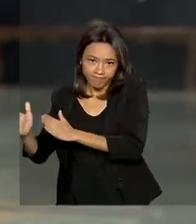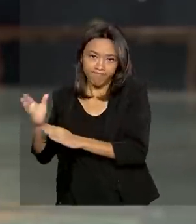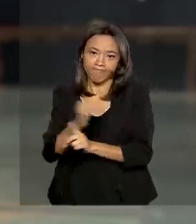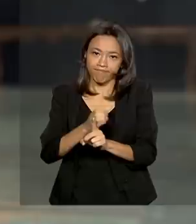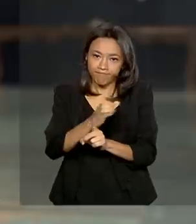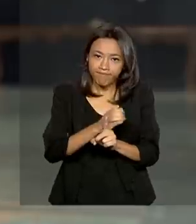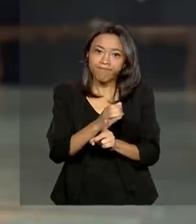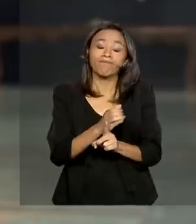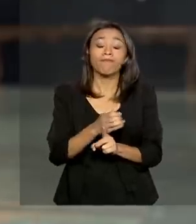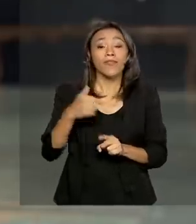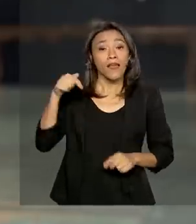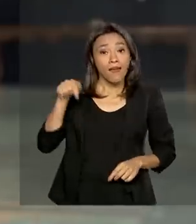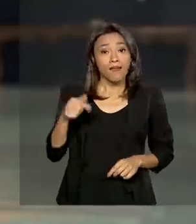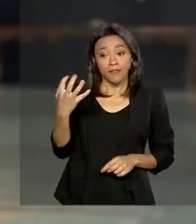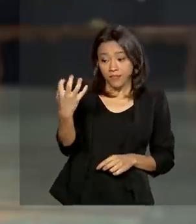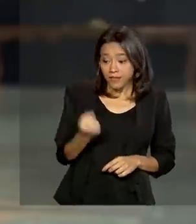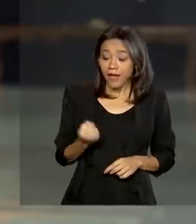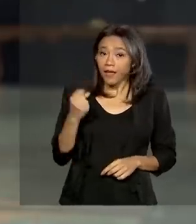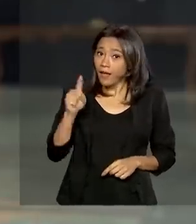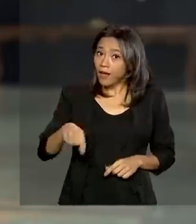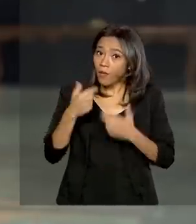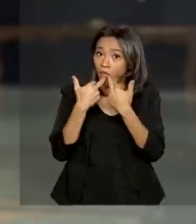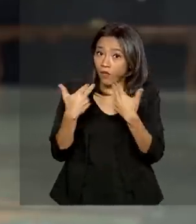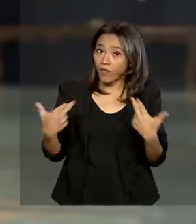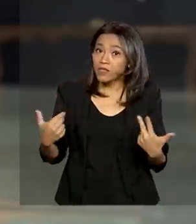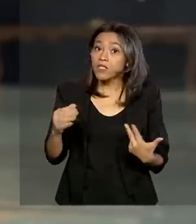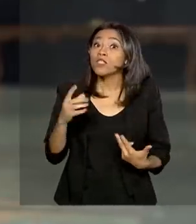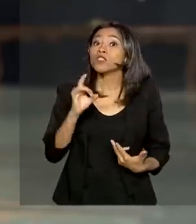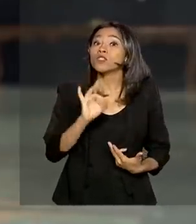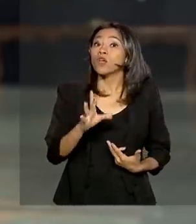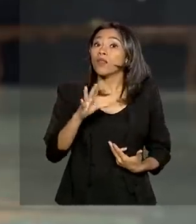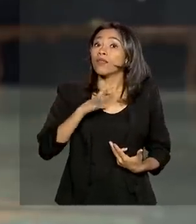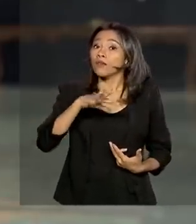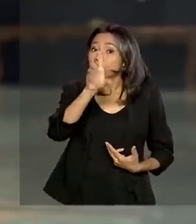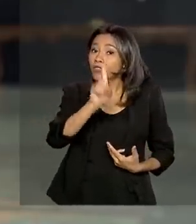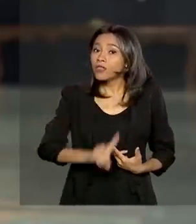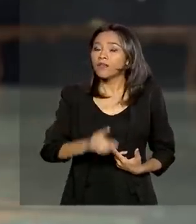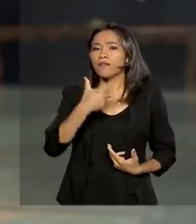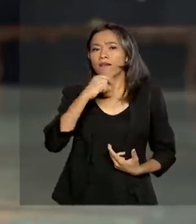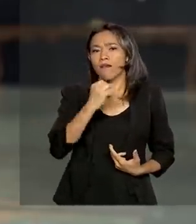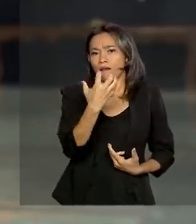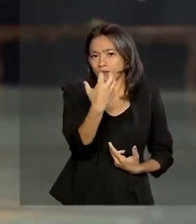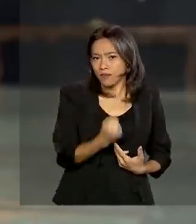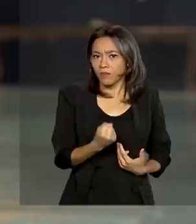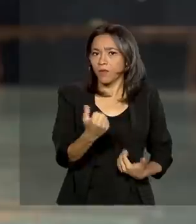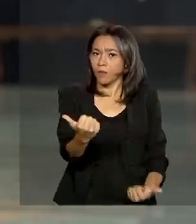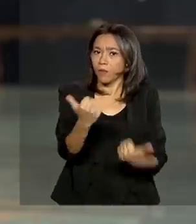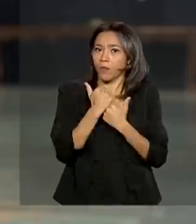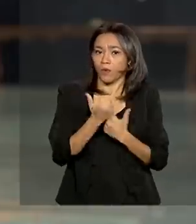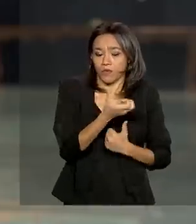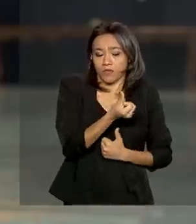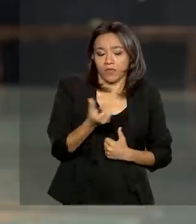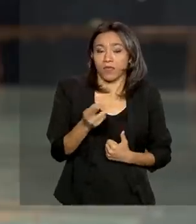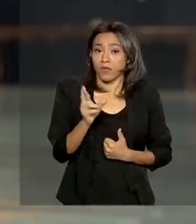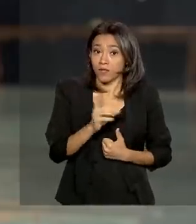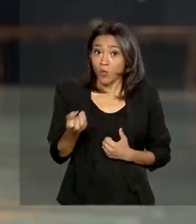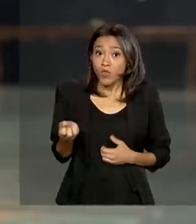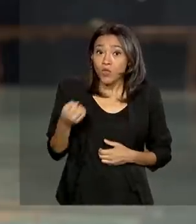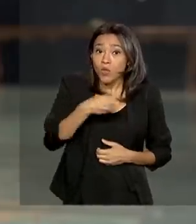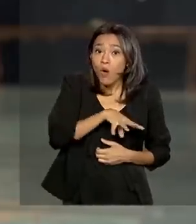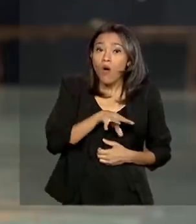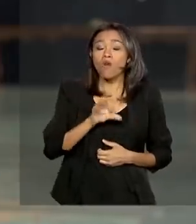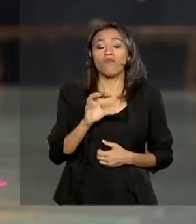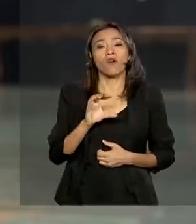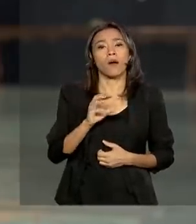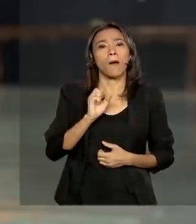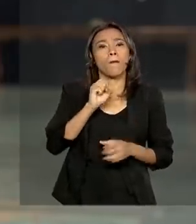Essa função de saque é uma novidade. A só vale para quem recebe o auxílio emergencial por meio da nova poupança digital